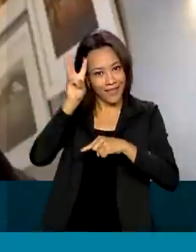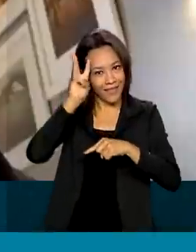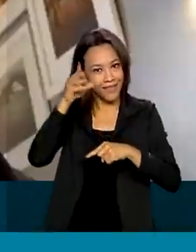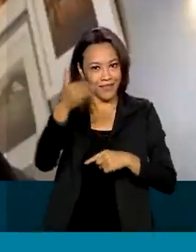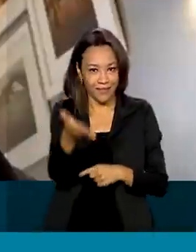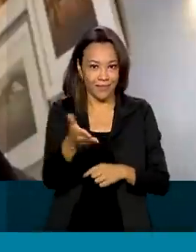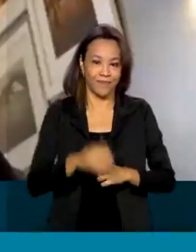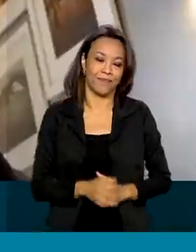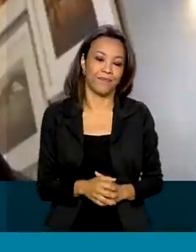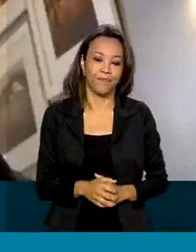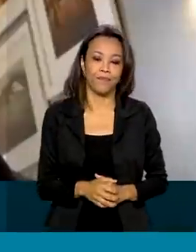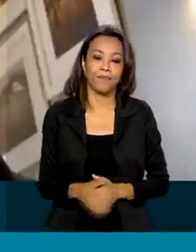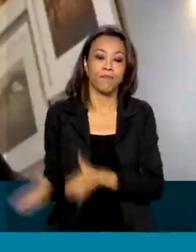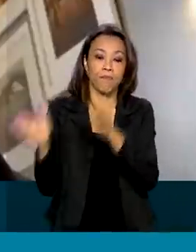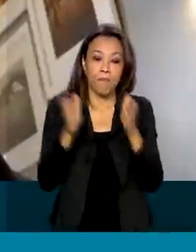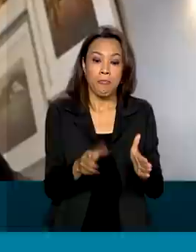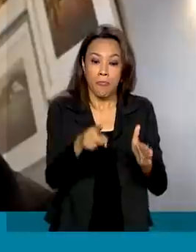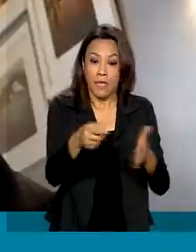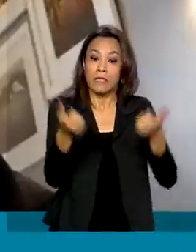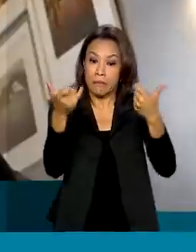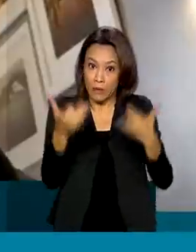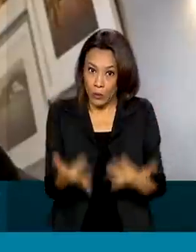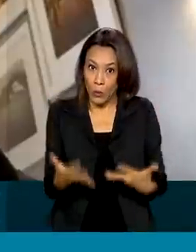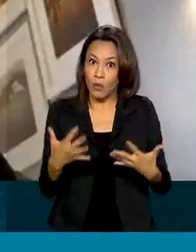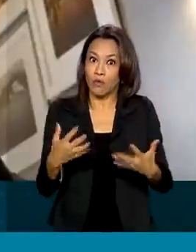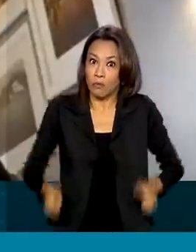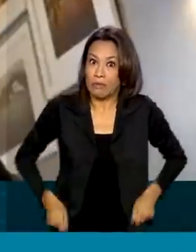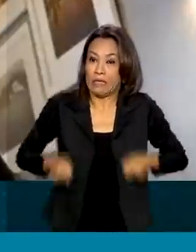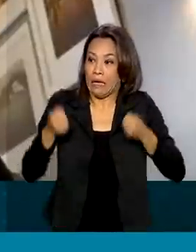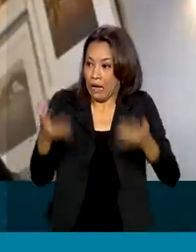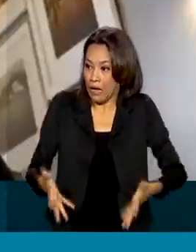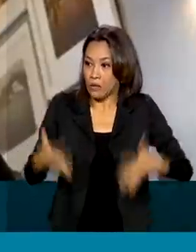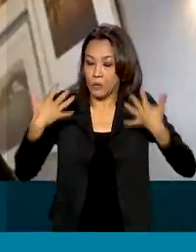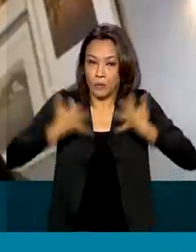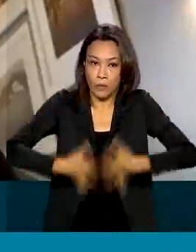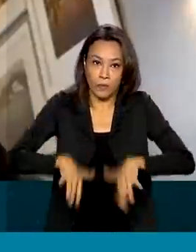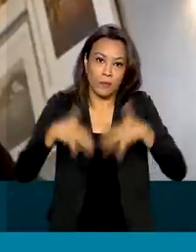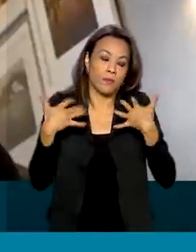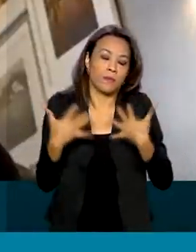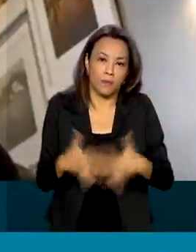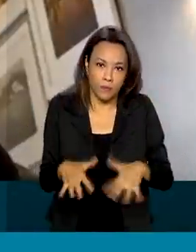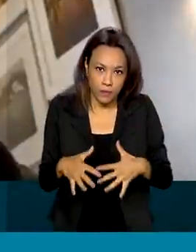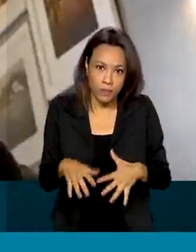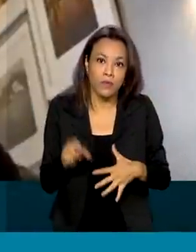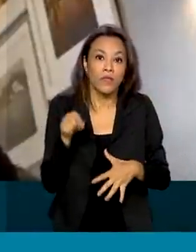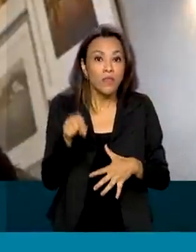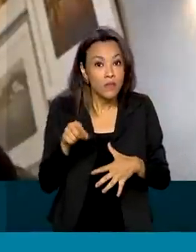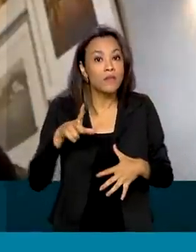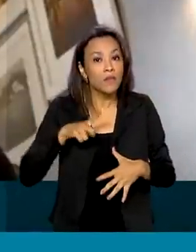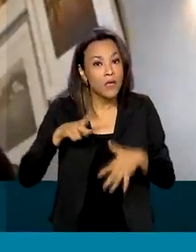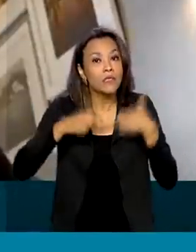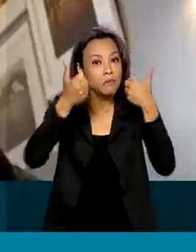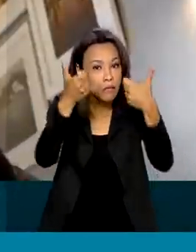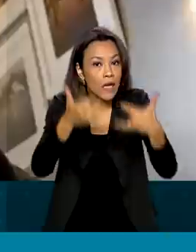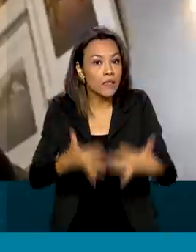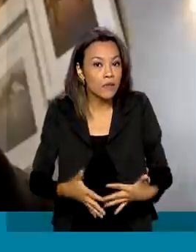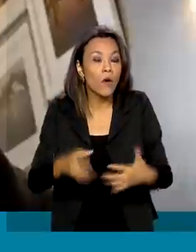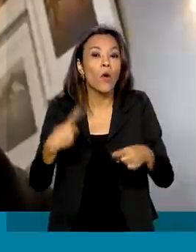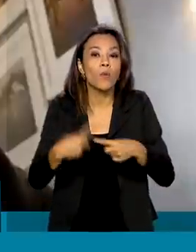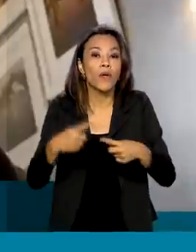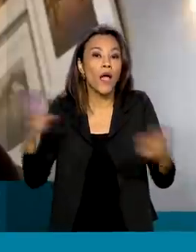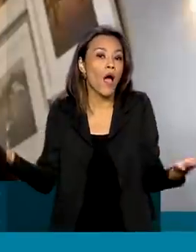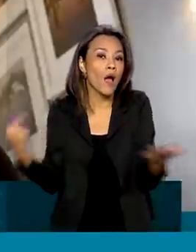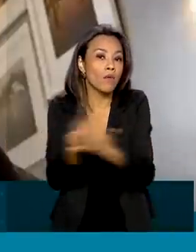Obviamente, se for uma despesa extraordinária, ela pede um crédito extraordinário, ela se justifica pela imprevisibilidade,